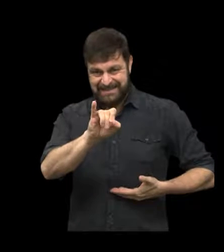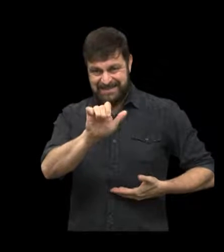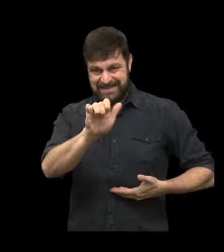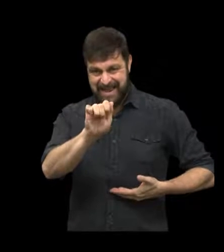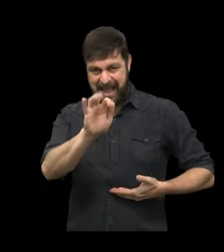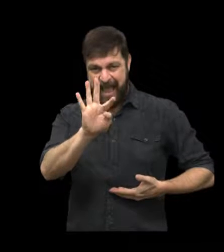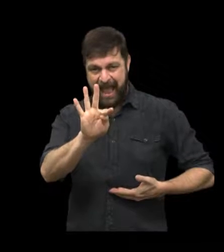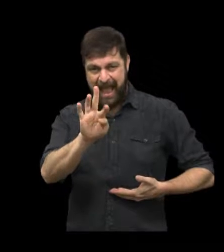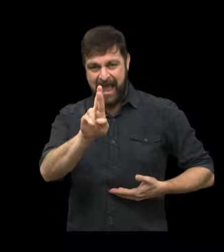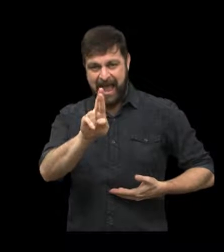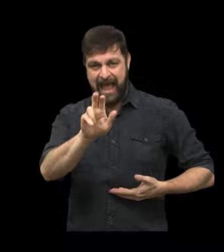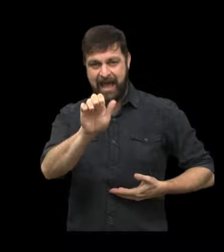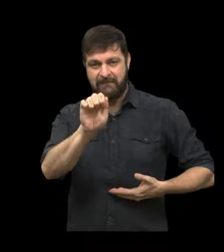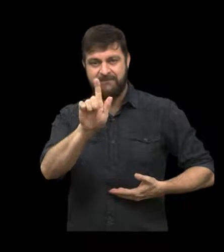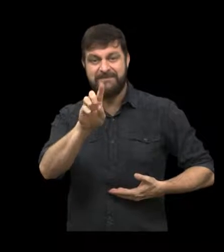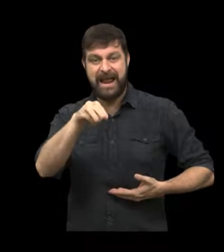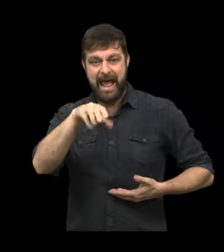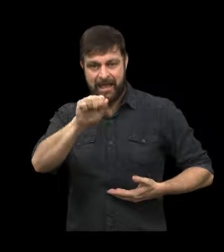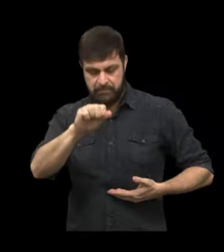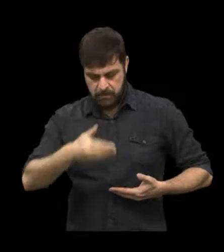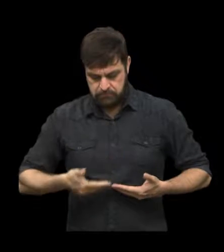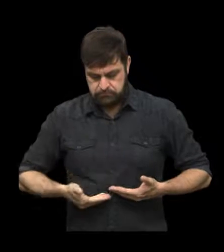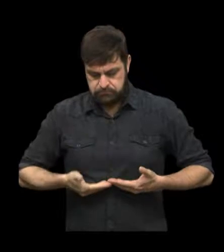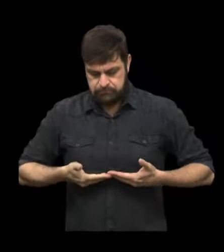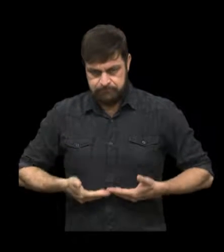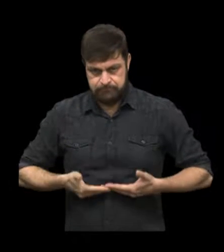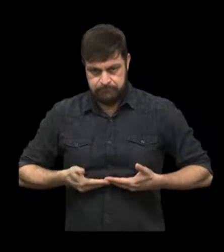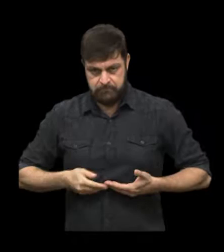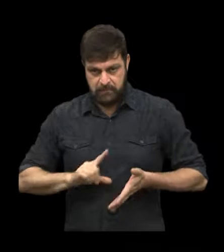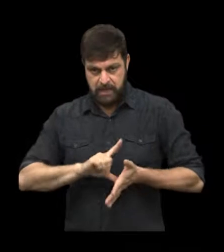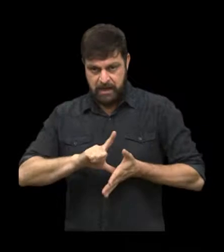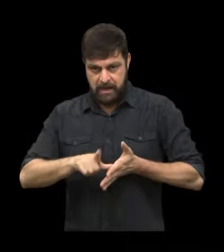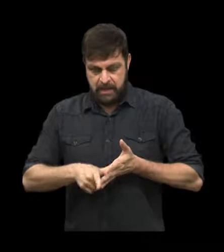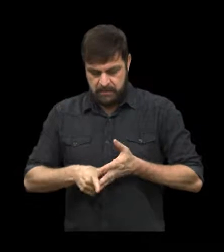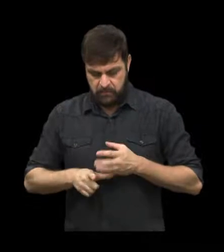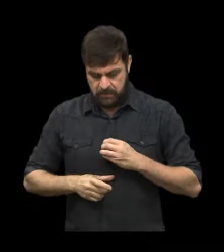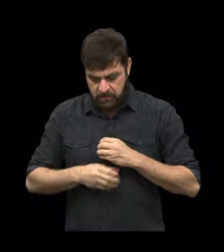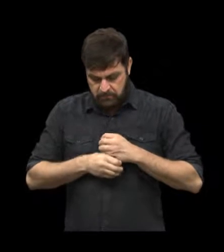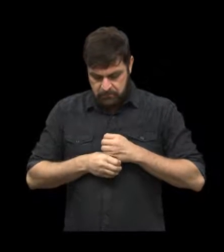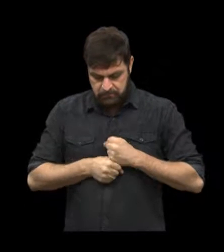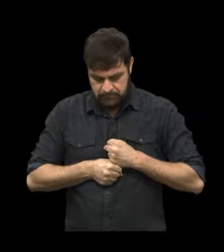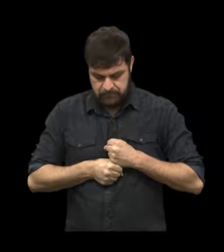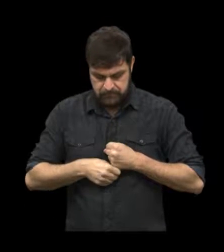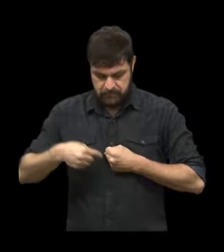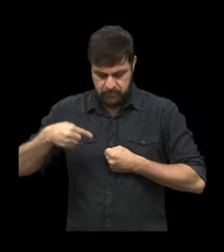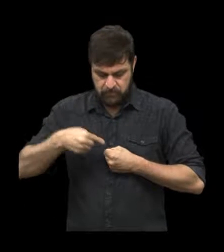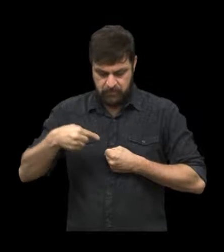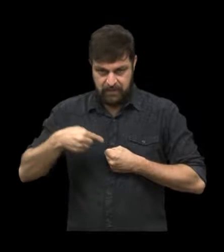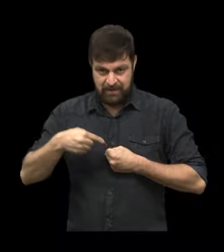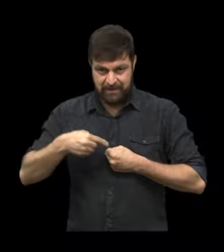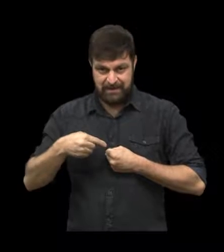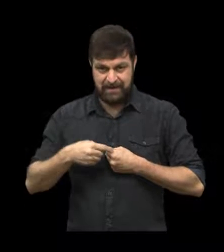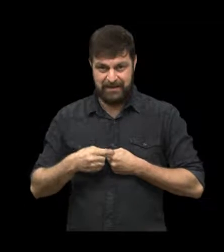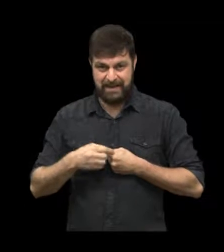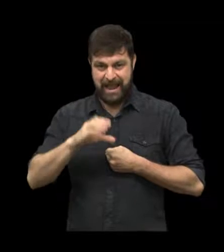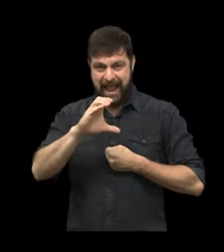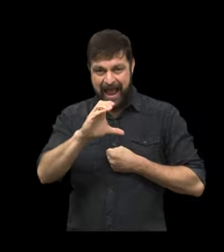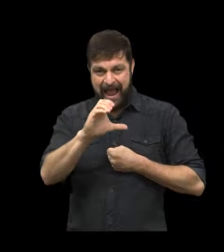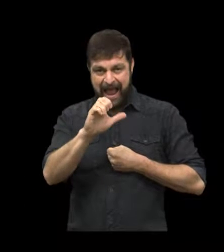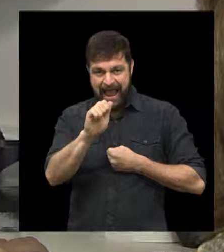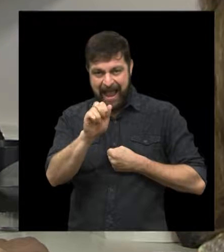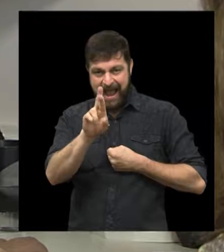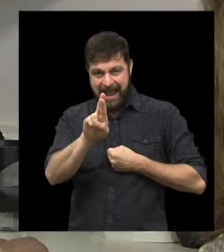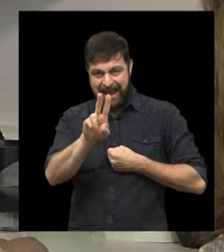obstrução para esse ar que está no estômago passar para o esôfago. E nós temos um músculo em forma de anel, que se chama esfíncter, um esfíncter chamado